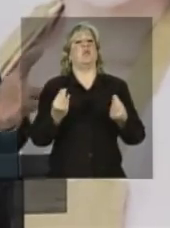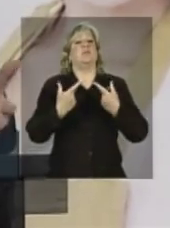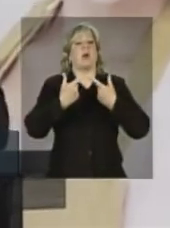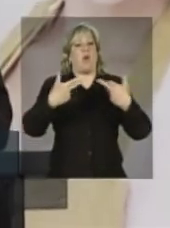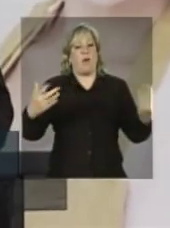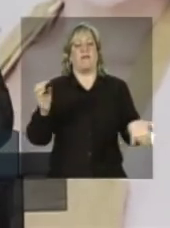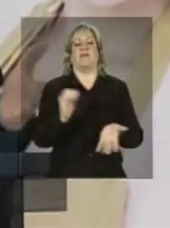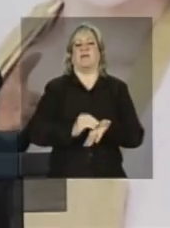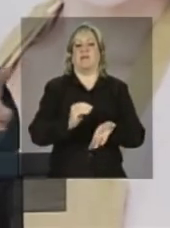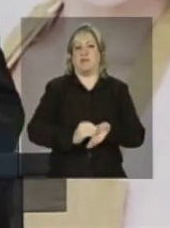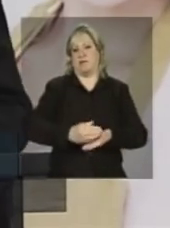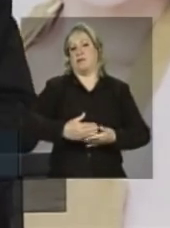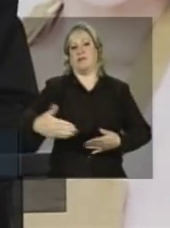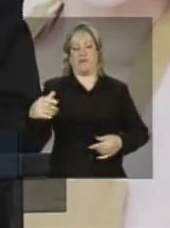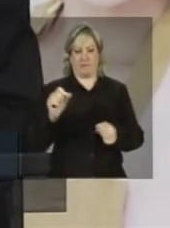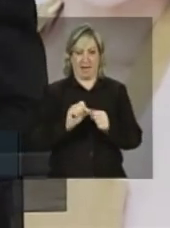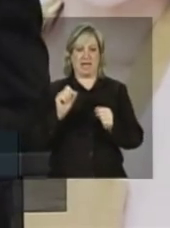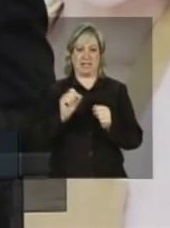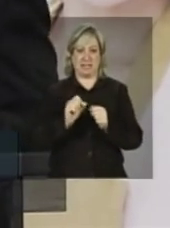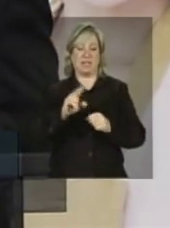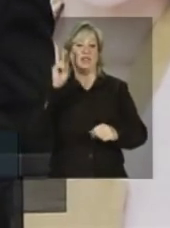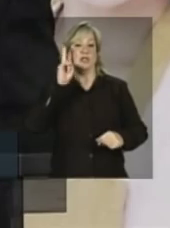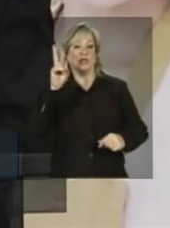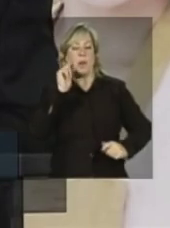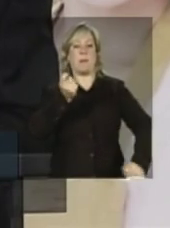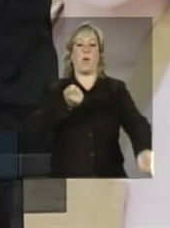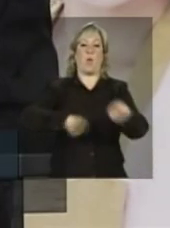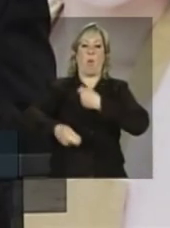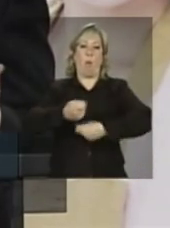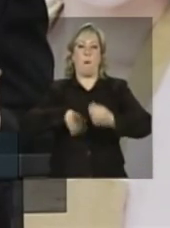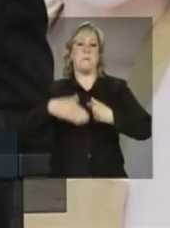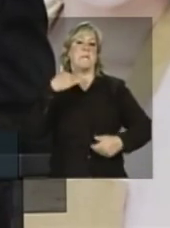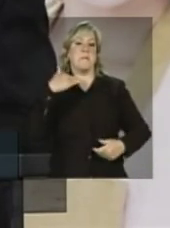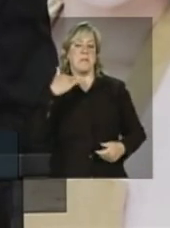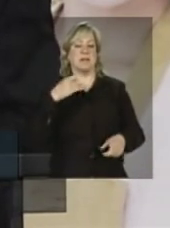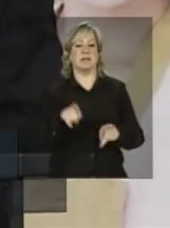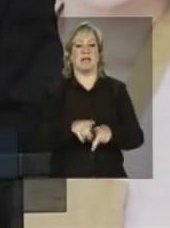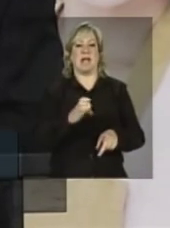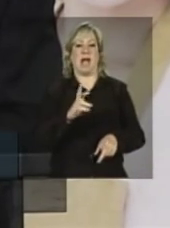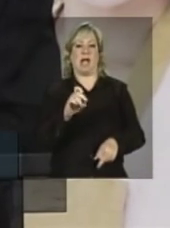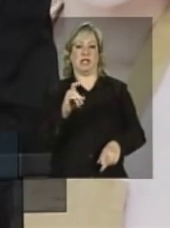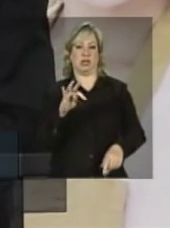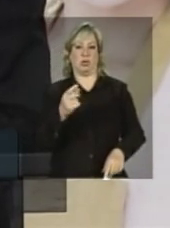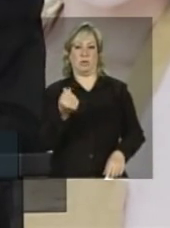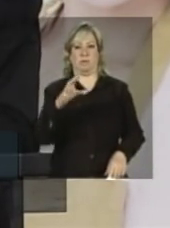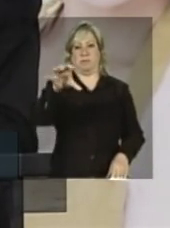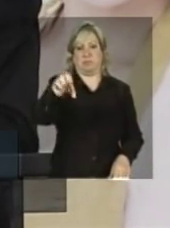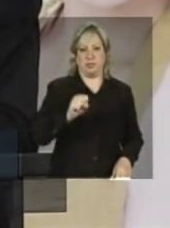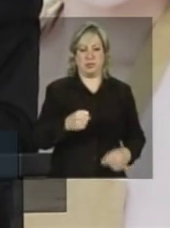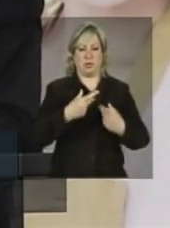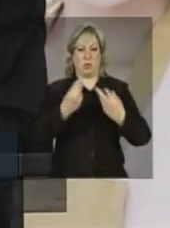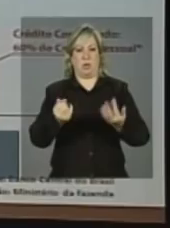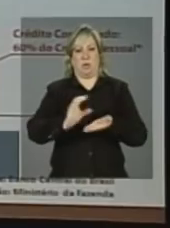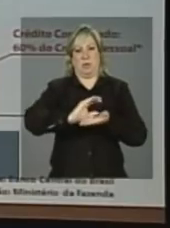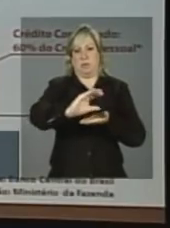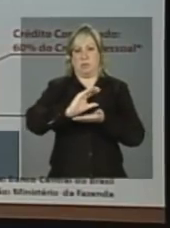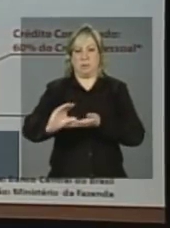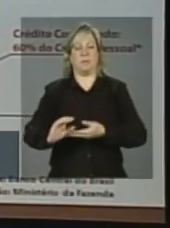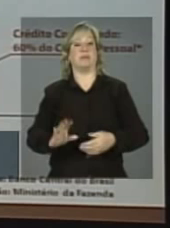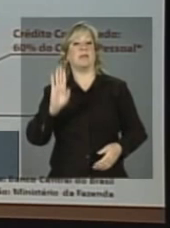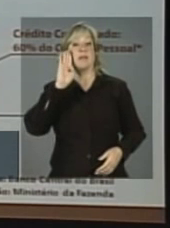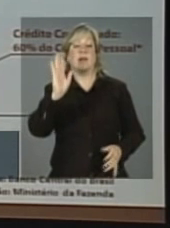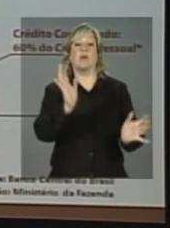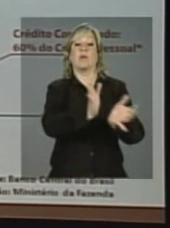fazer em matéria de bancarização, em matéria de crédito. Principalmente os segmentos mais